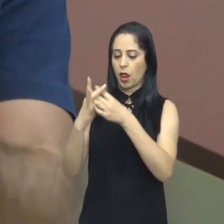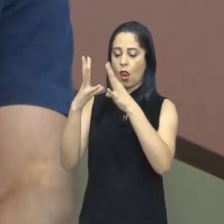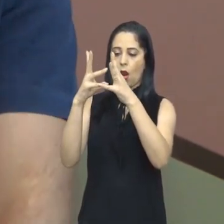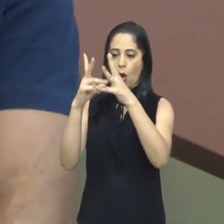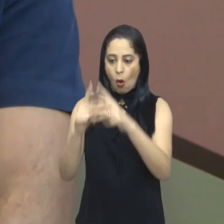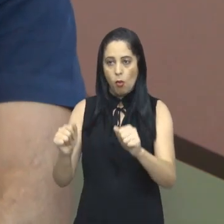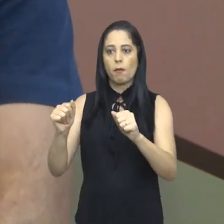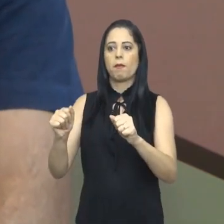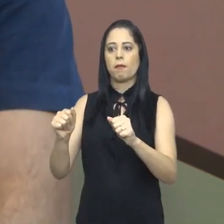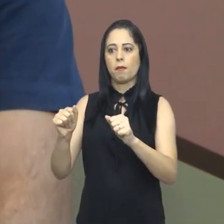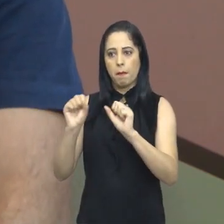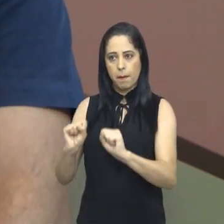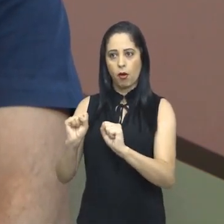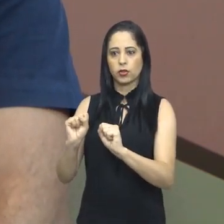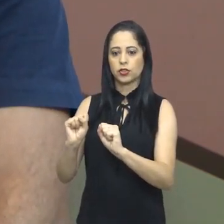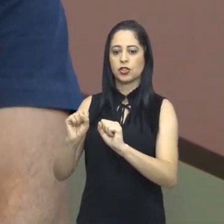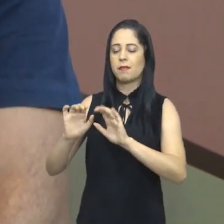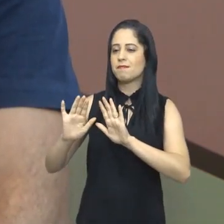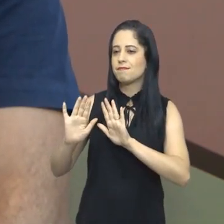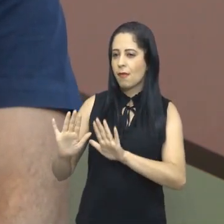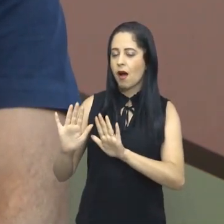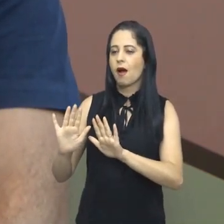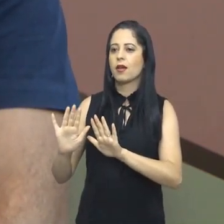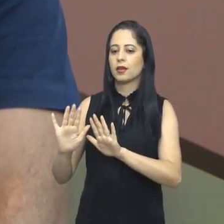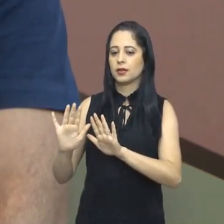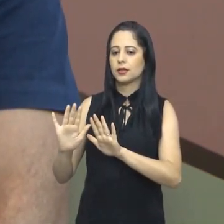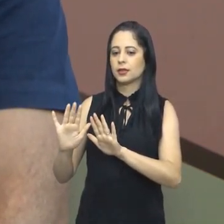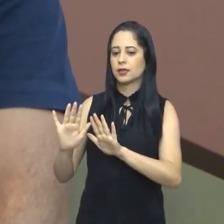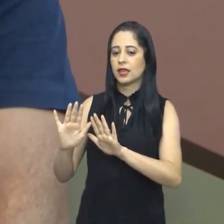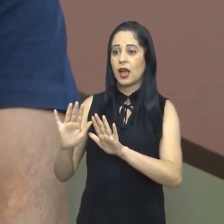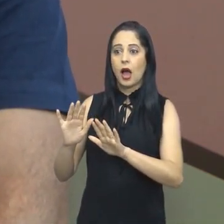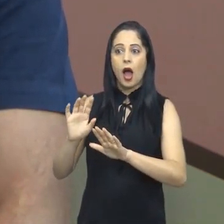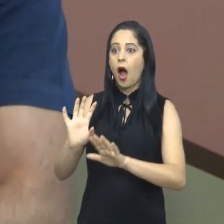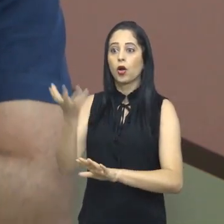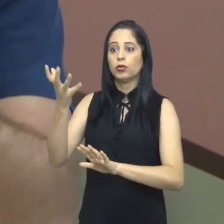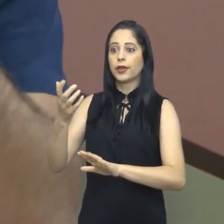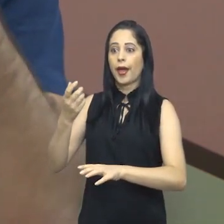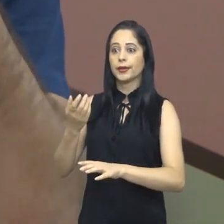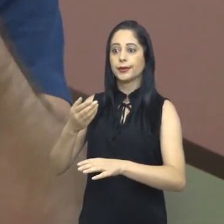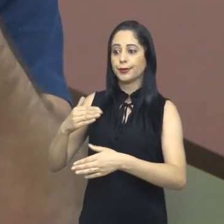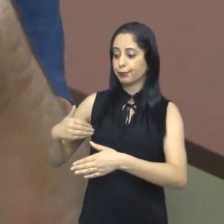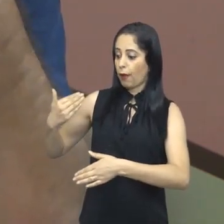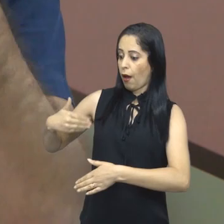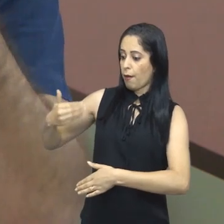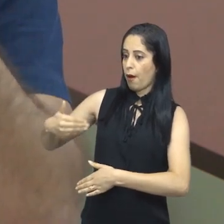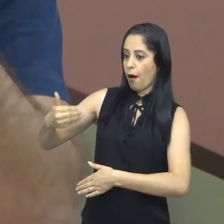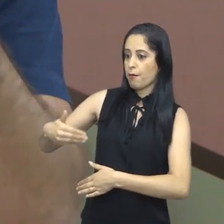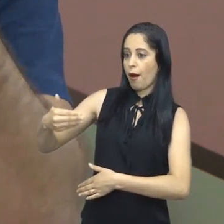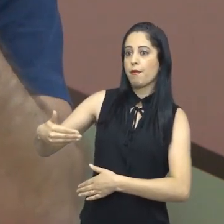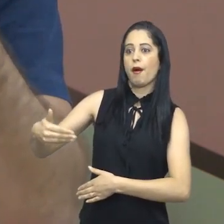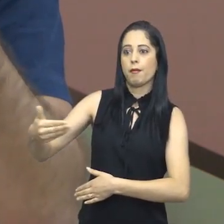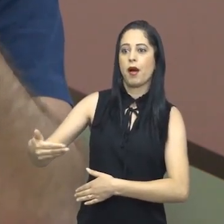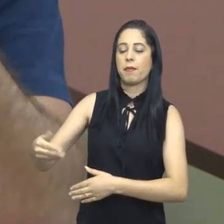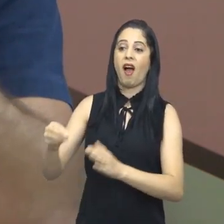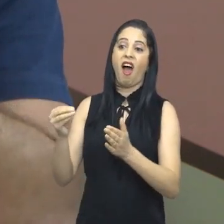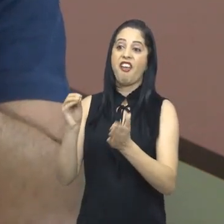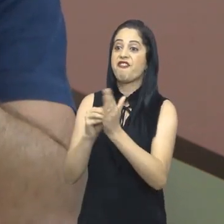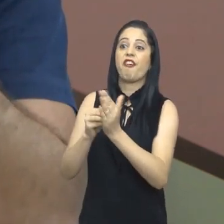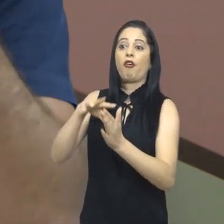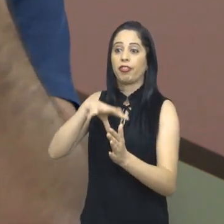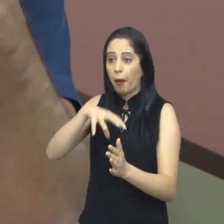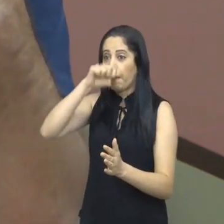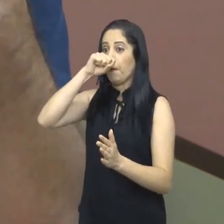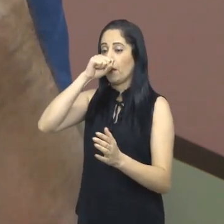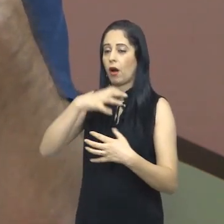nosso corpo, tem um nome, a gente dá um nome de pneumonia em organização, é um padrão inflamatório que fica perpetuando uma